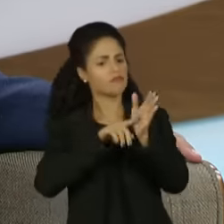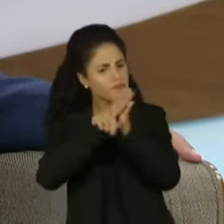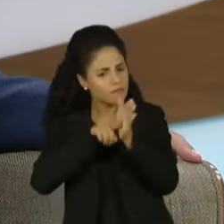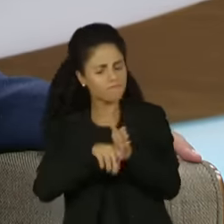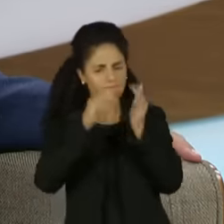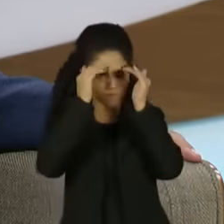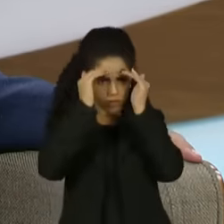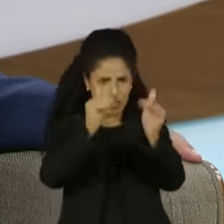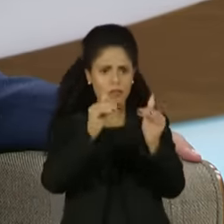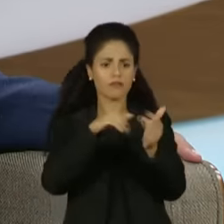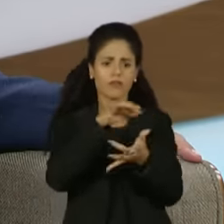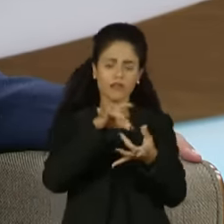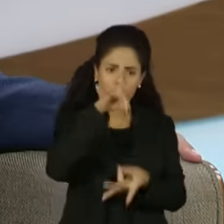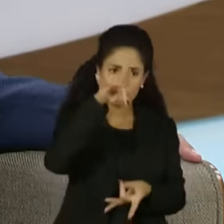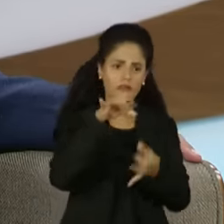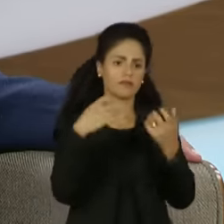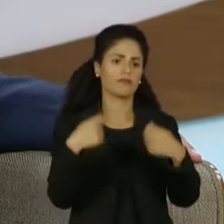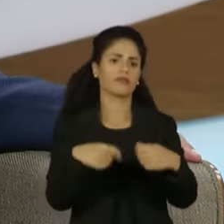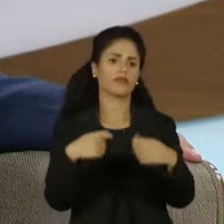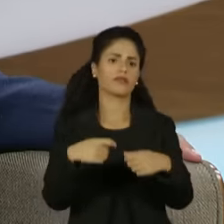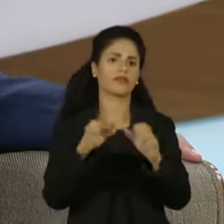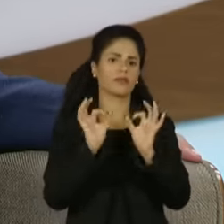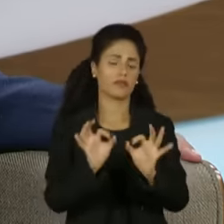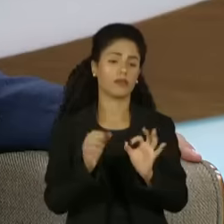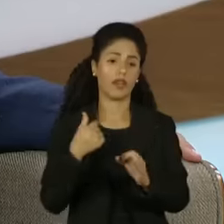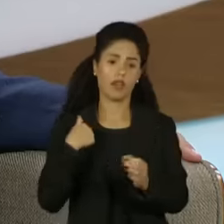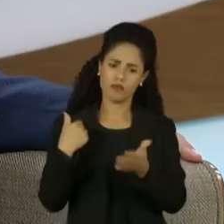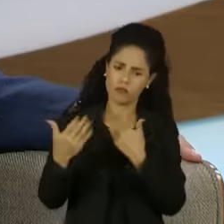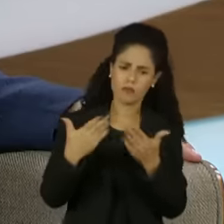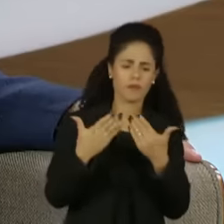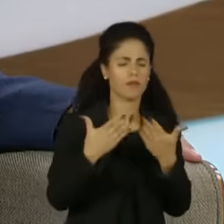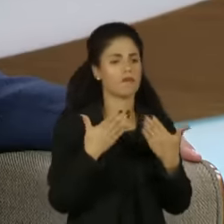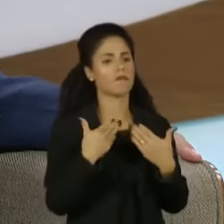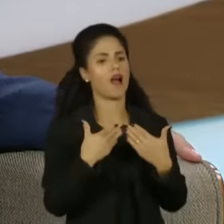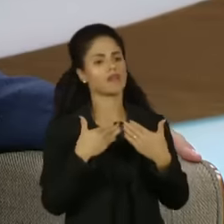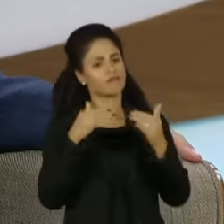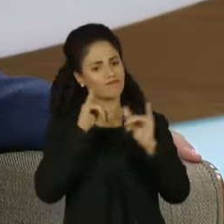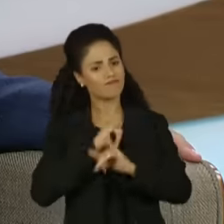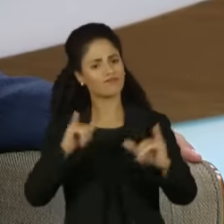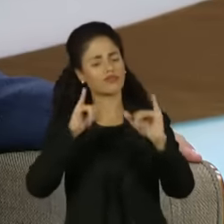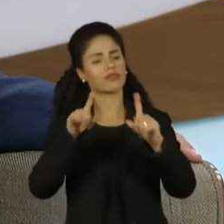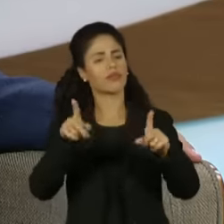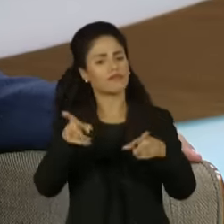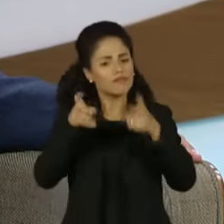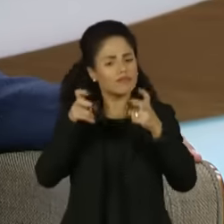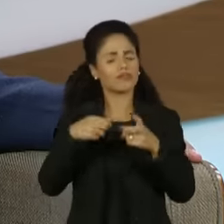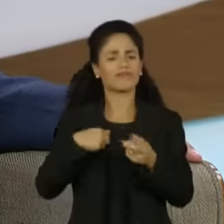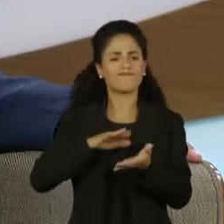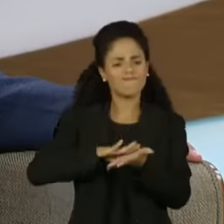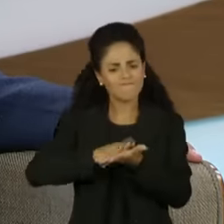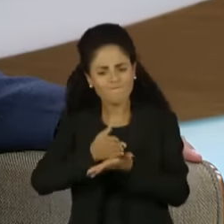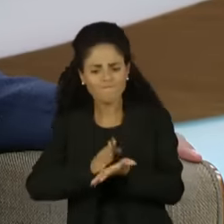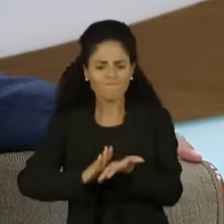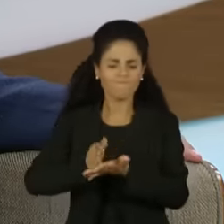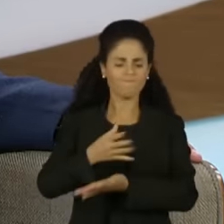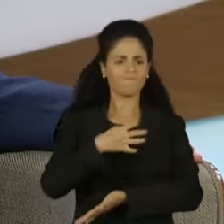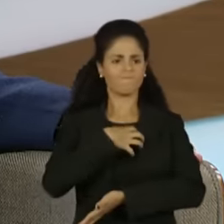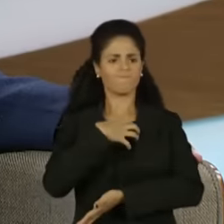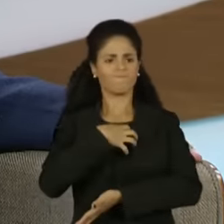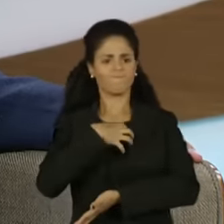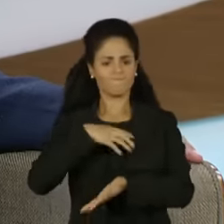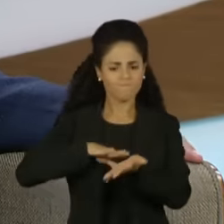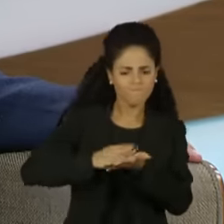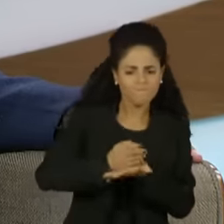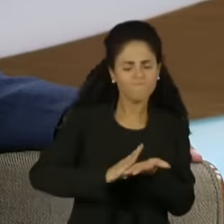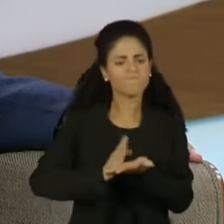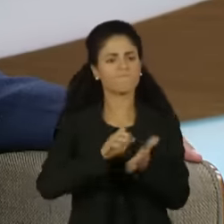democracia vem sendo ultrapassada. O que eu tenho discutido, o que eu tenho denunciado, o que nos tem incomodado, não é o mérito dos